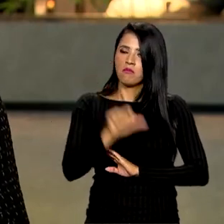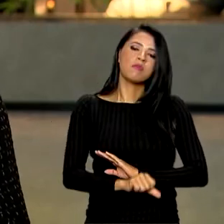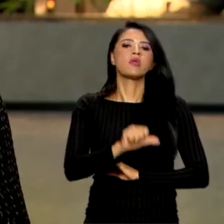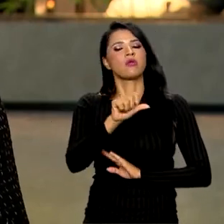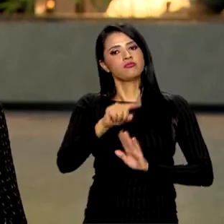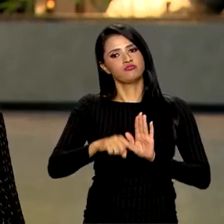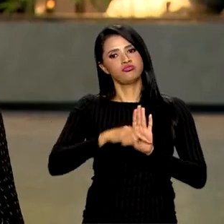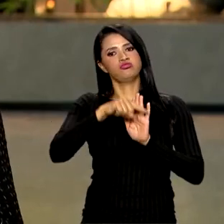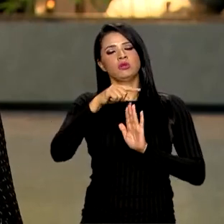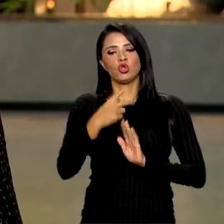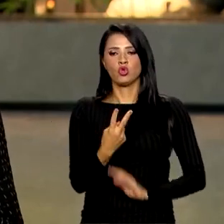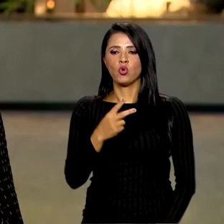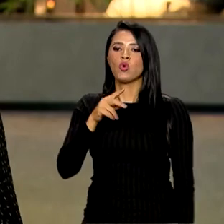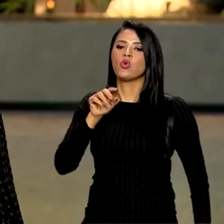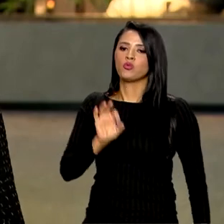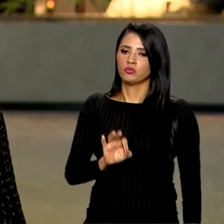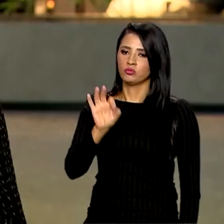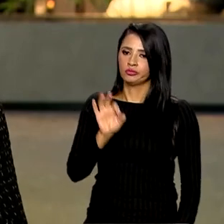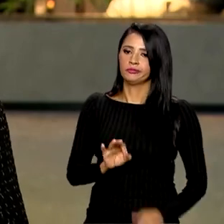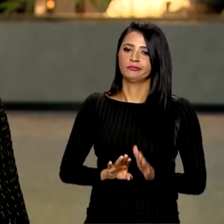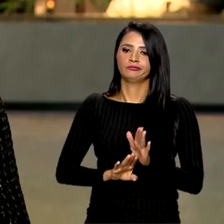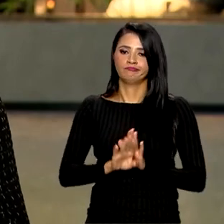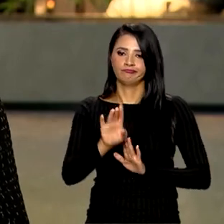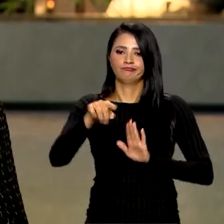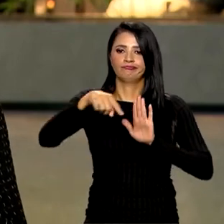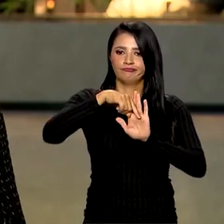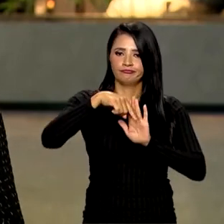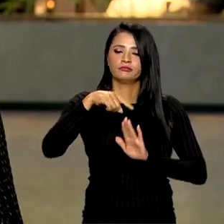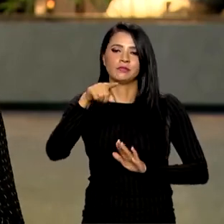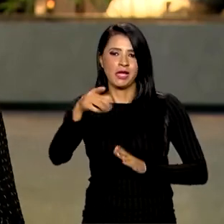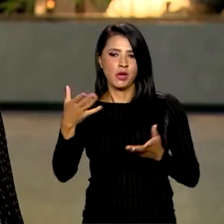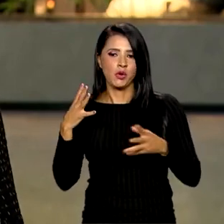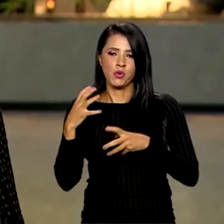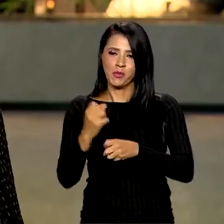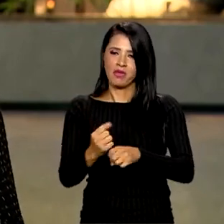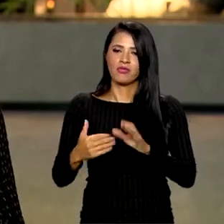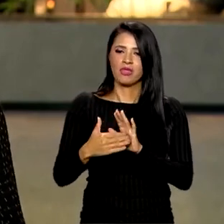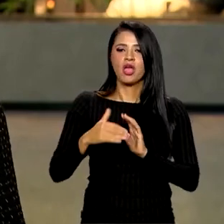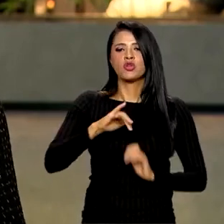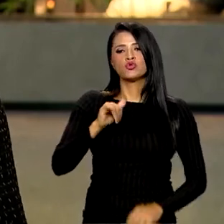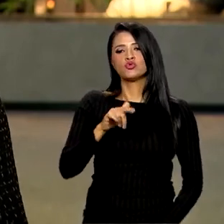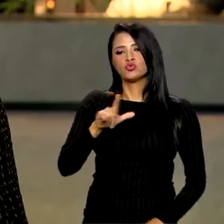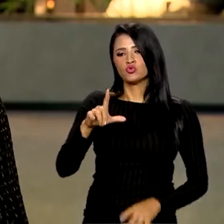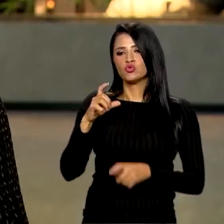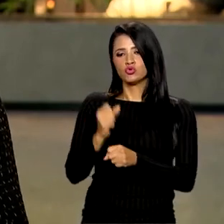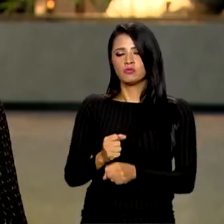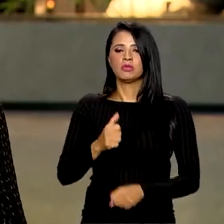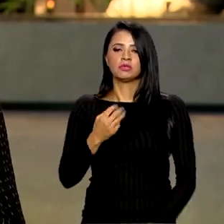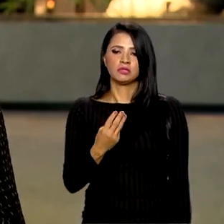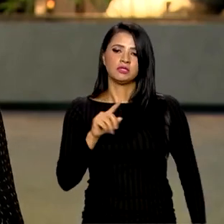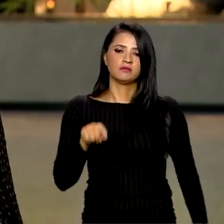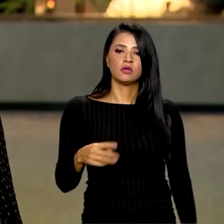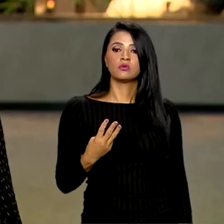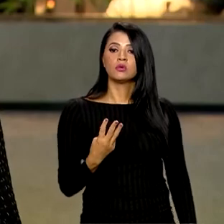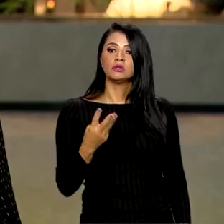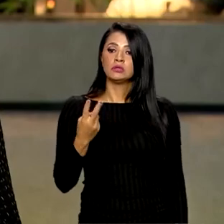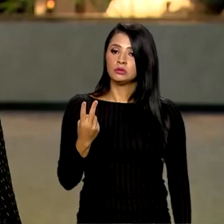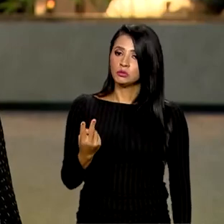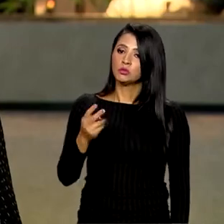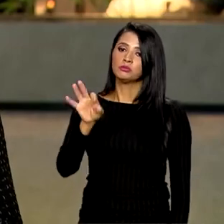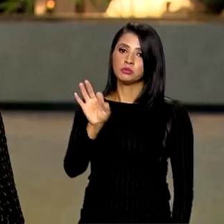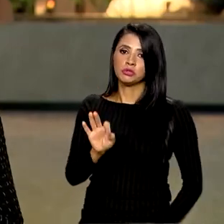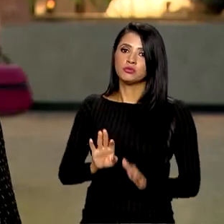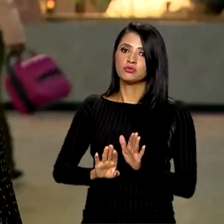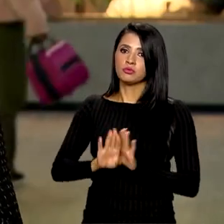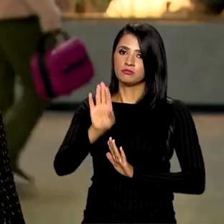negativo de 2%. E agora, no acumulado até junho, o IBCBR já soma 3,42% de